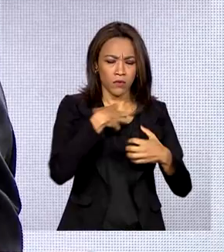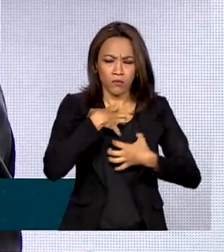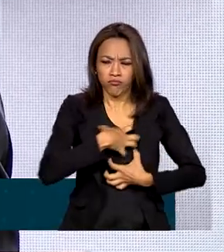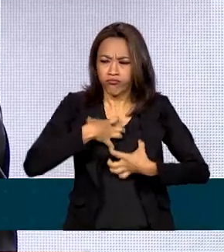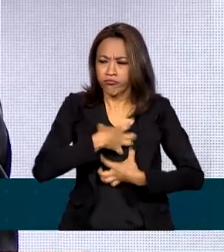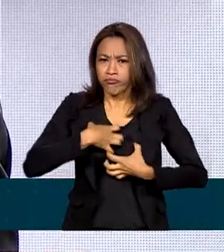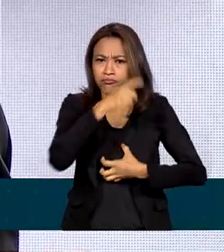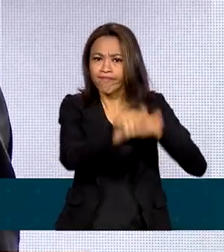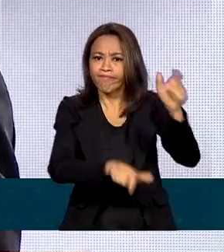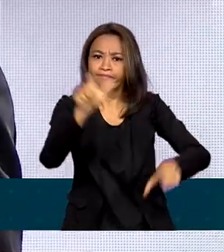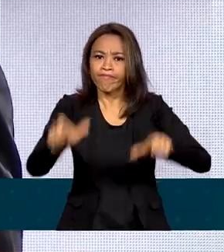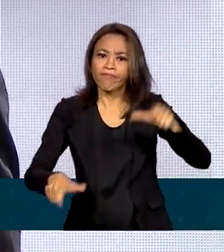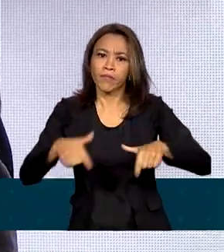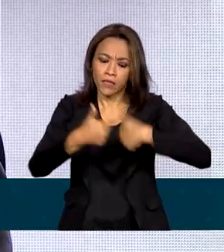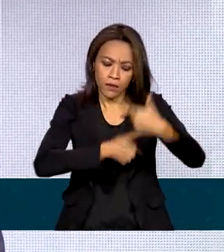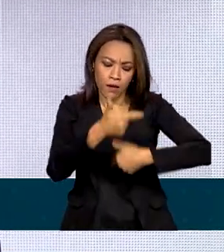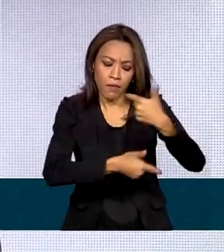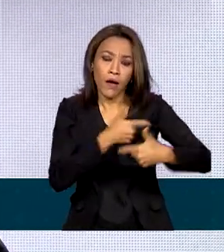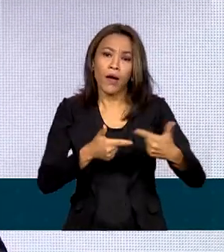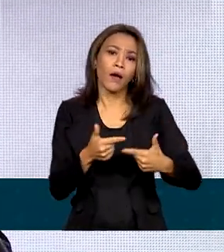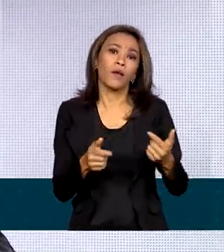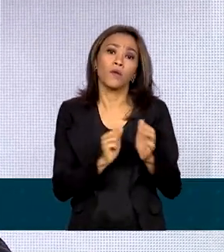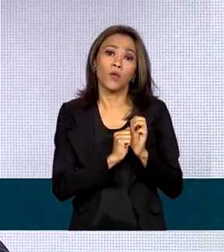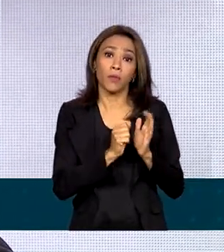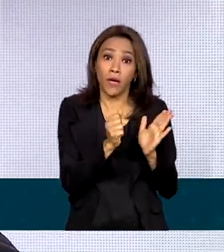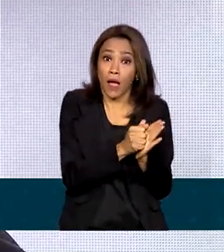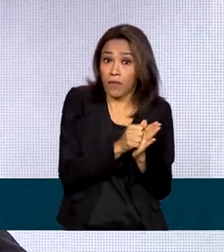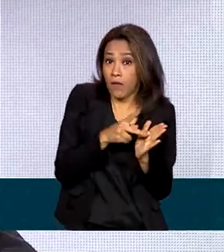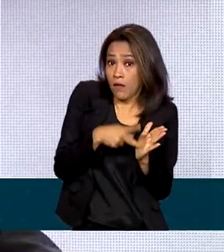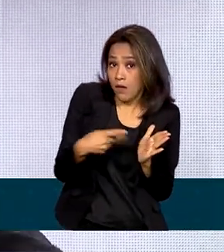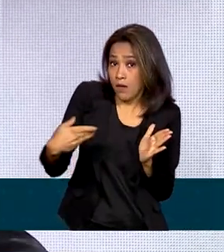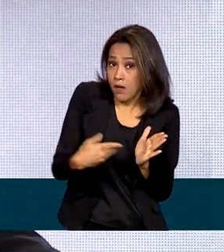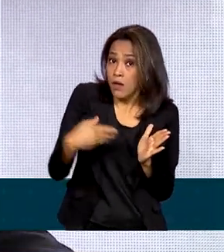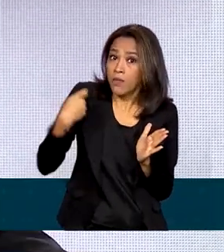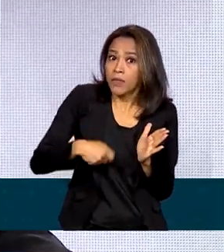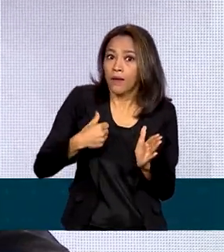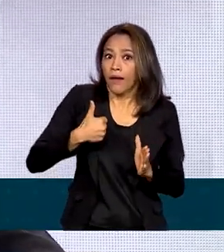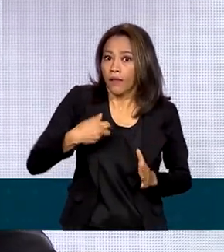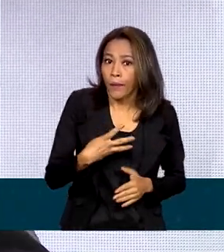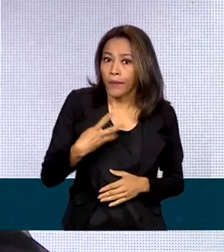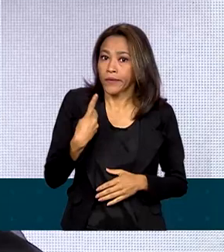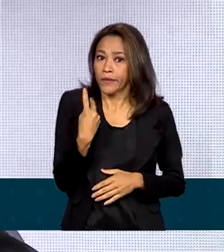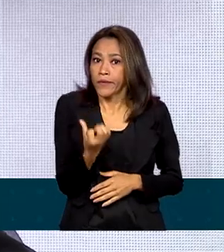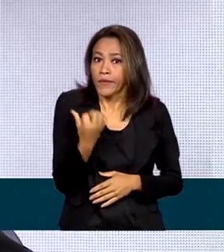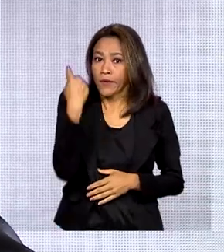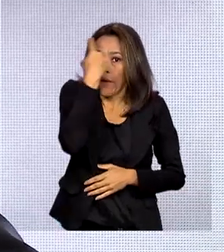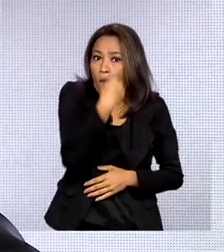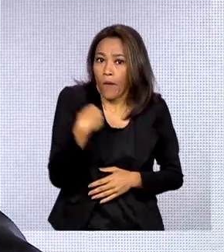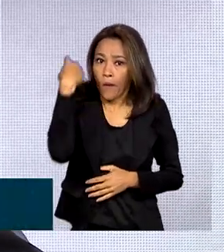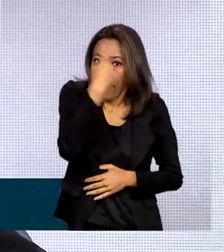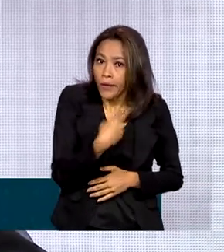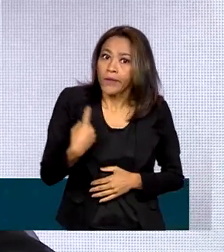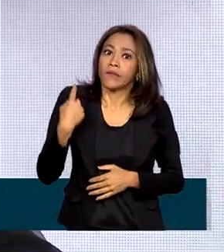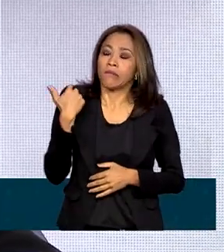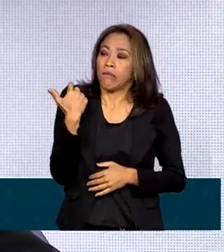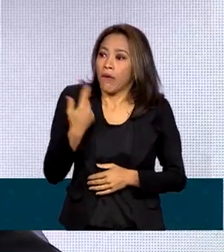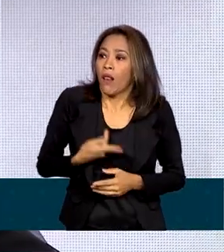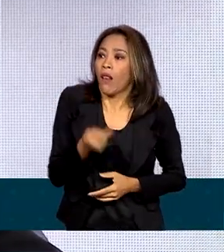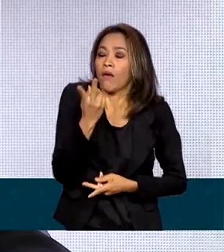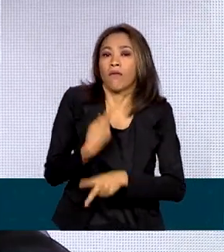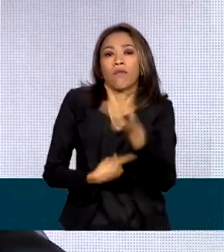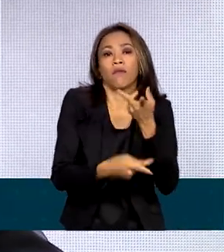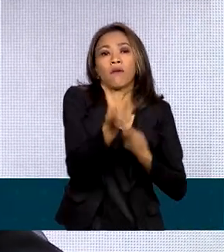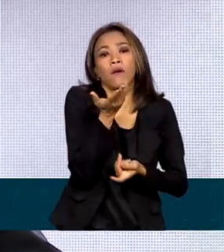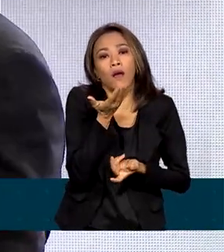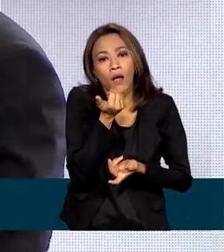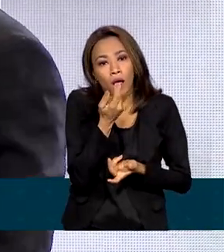trabalhadoras, aplicativos, que muitas vezes têm que trabalhar 14, 16 horas por dia para poder levar o pão e